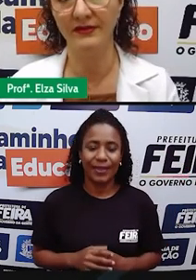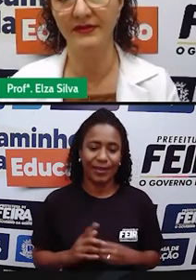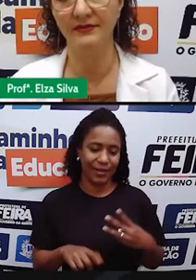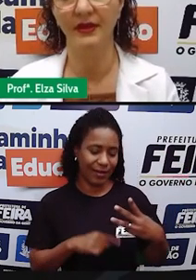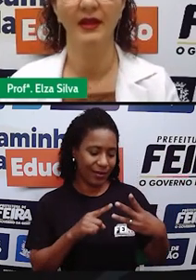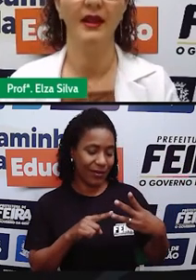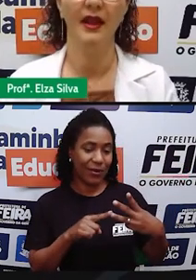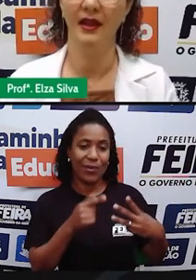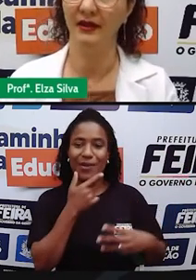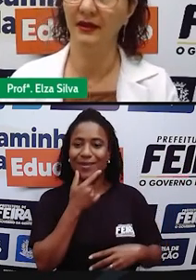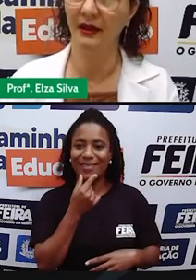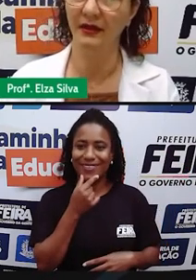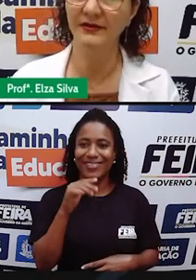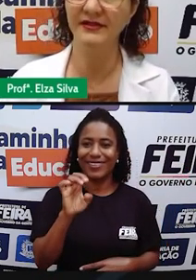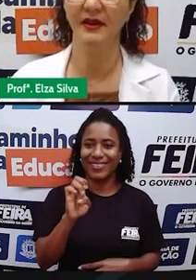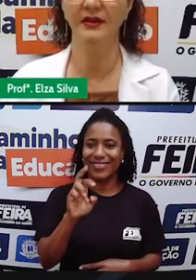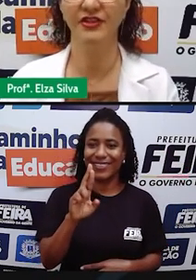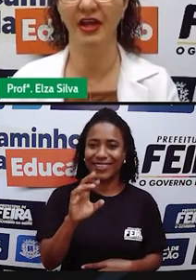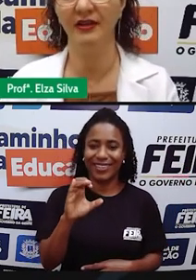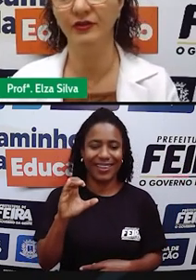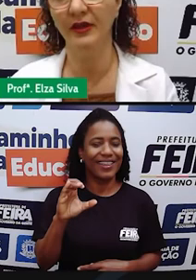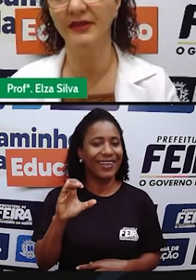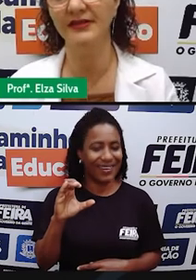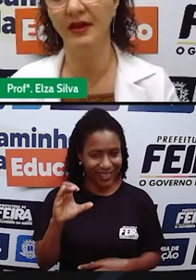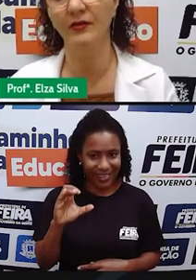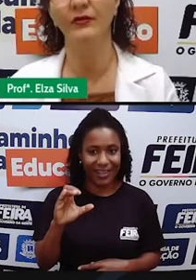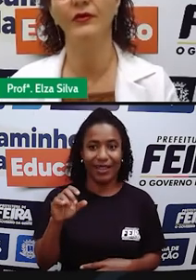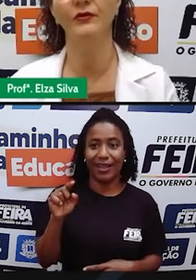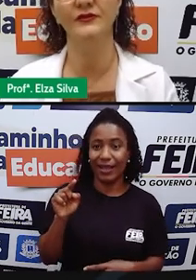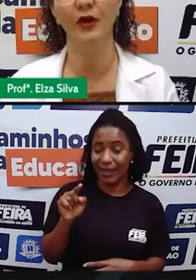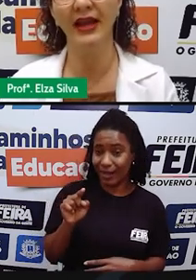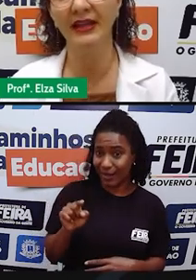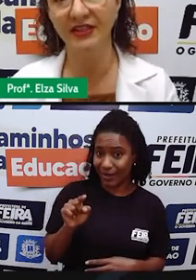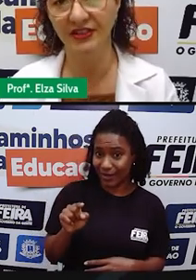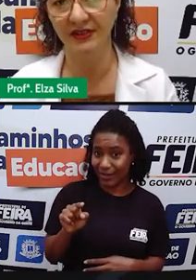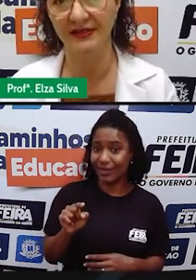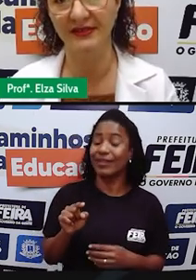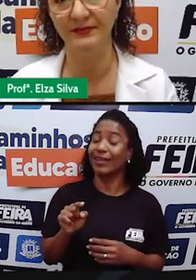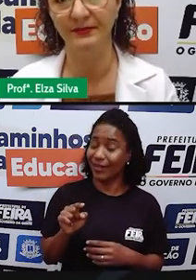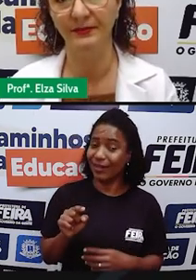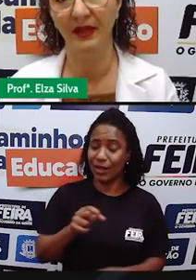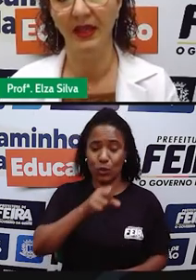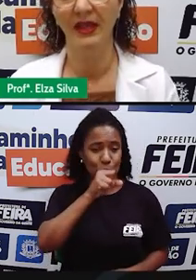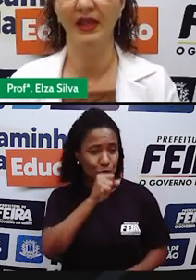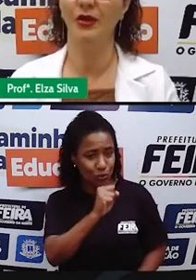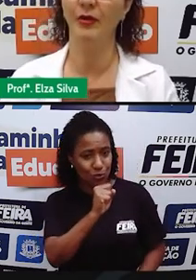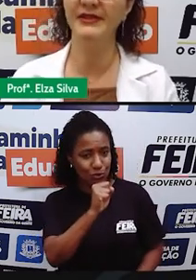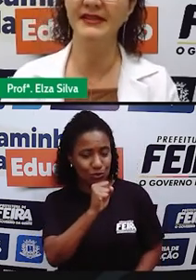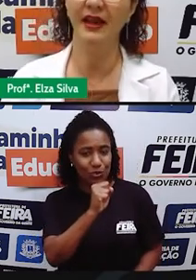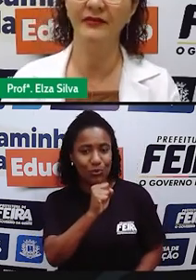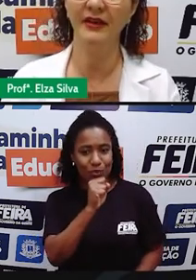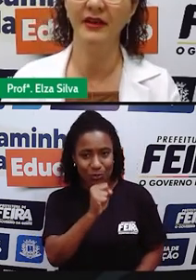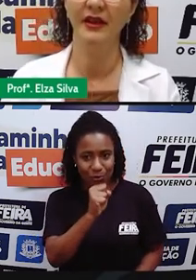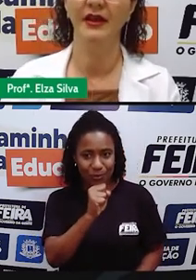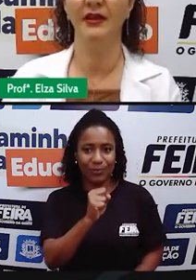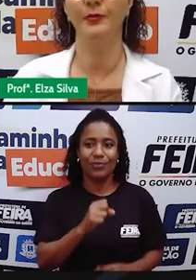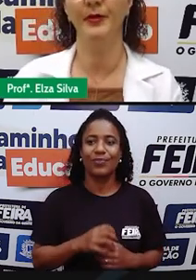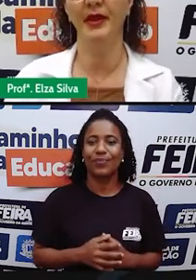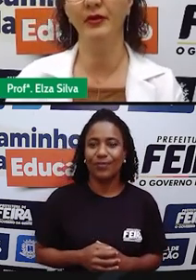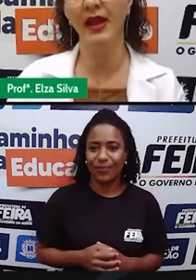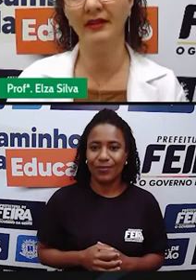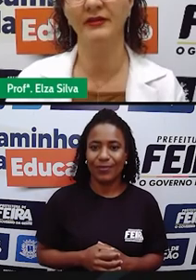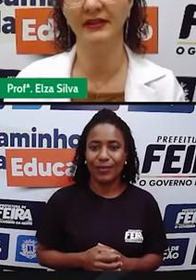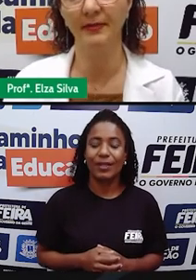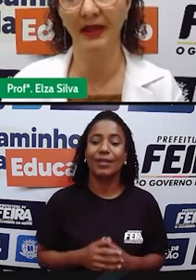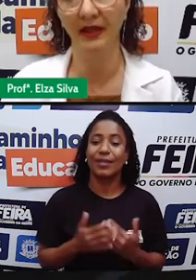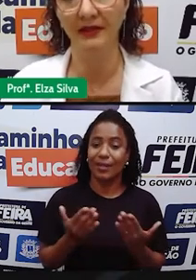vocals. Eric Gales and China Twain são os vocalistas. Então, observe que no